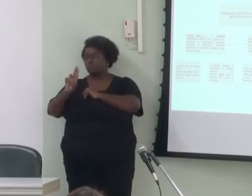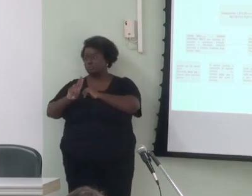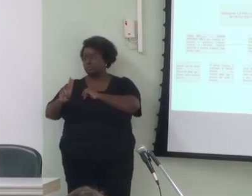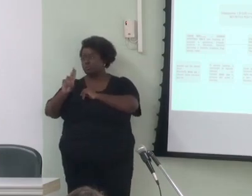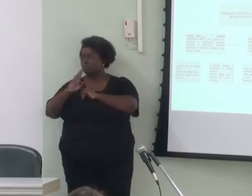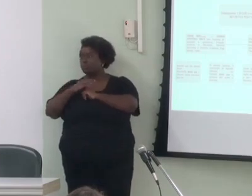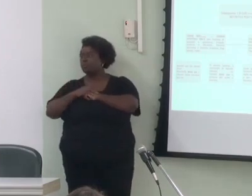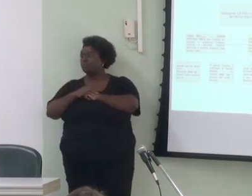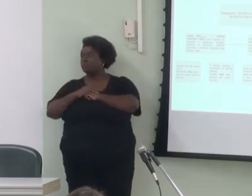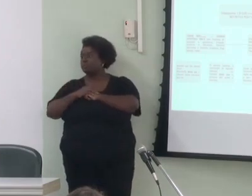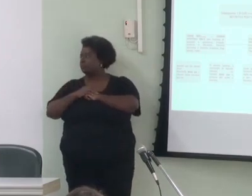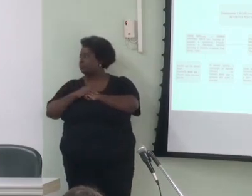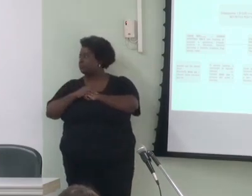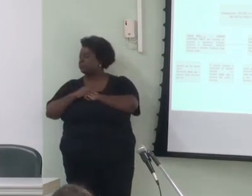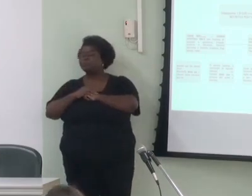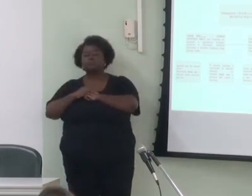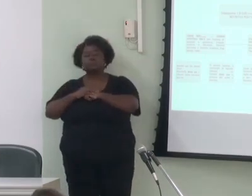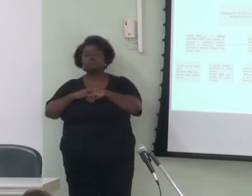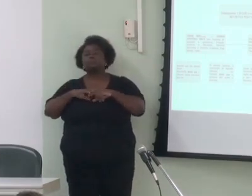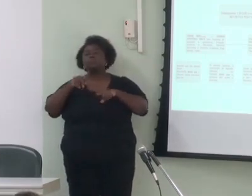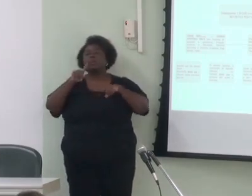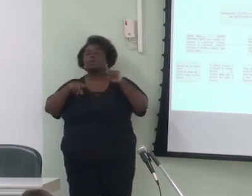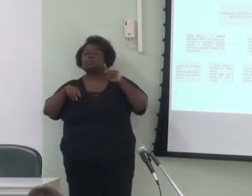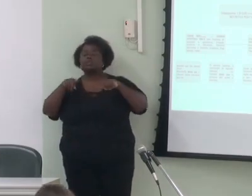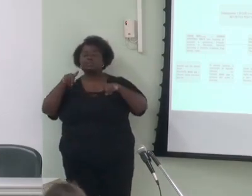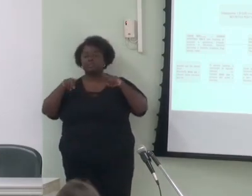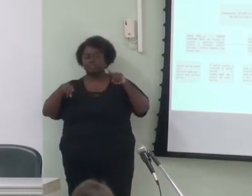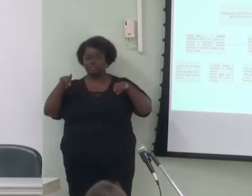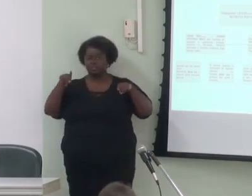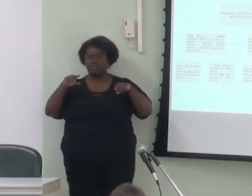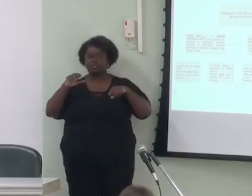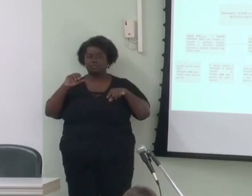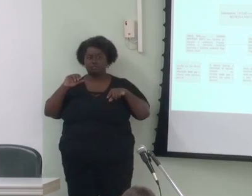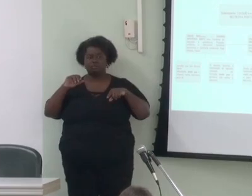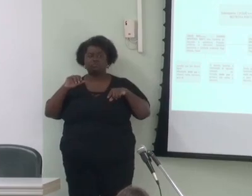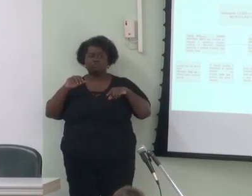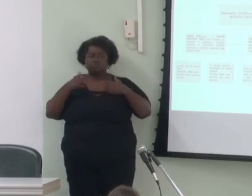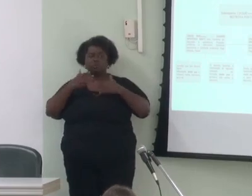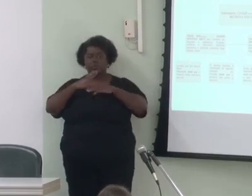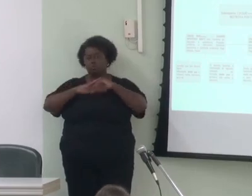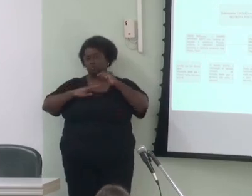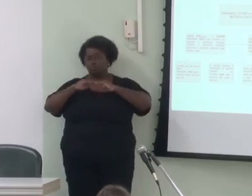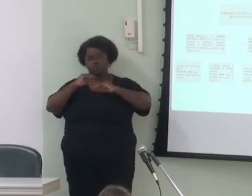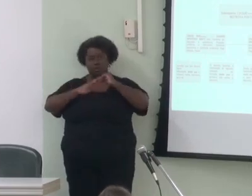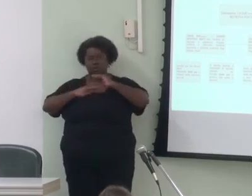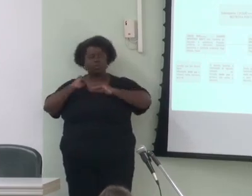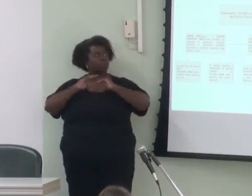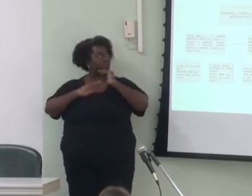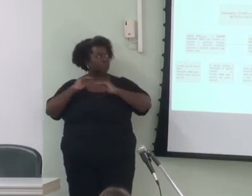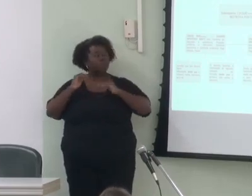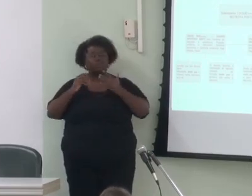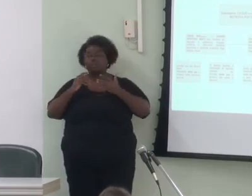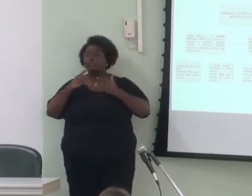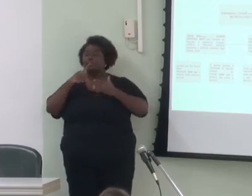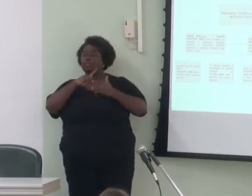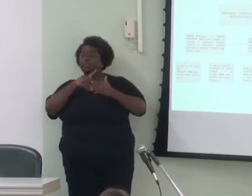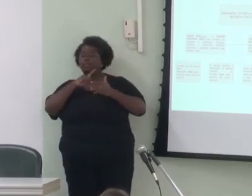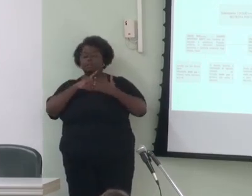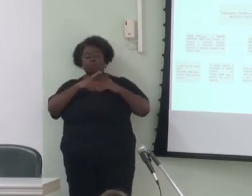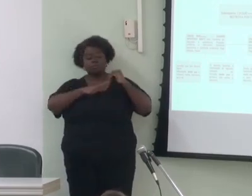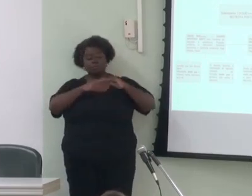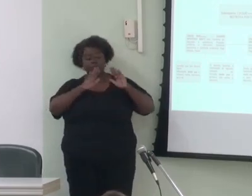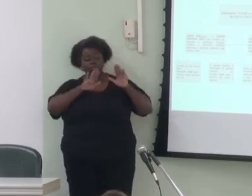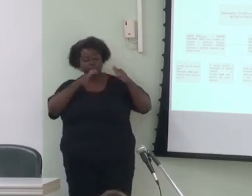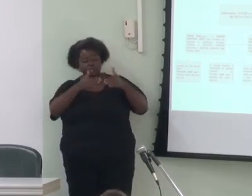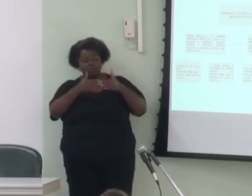ao assumir a alternância construcional entende-se que para além de generalizações baseadas na construção específica